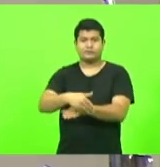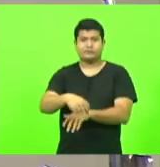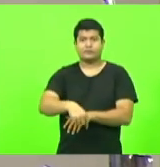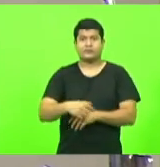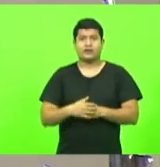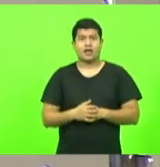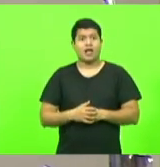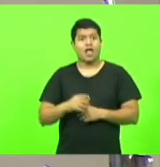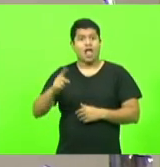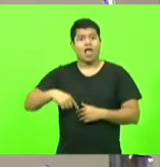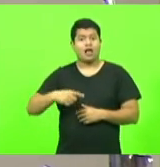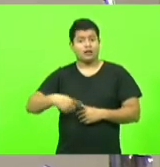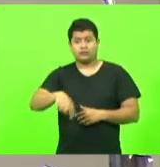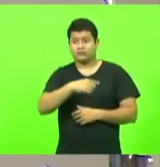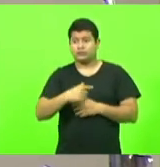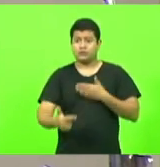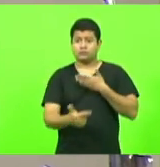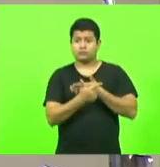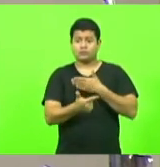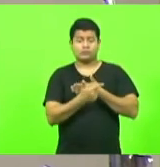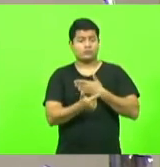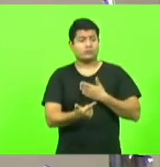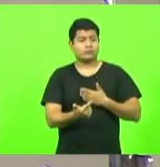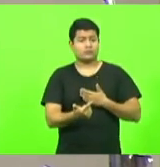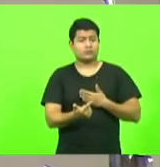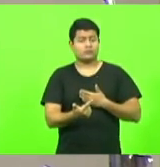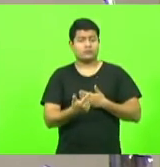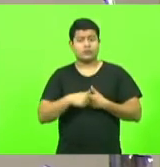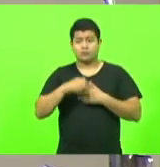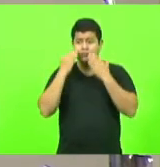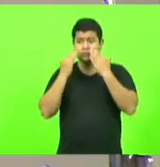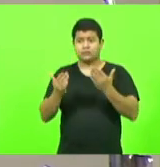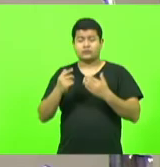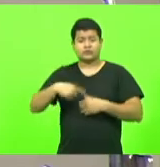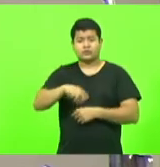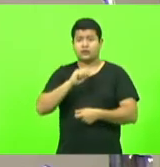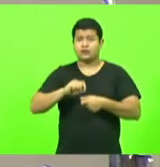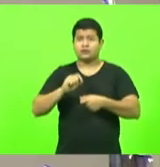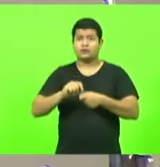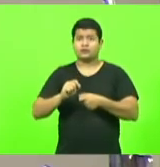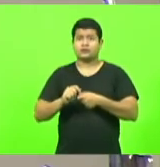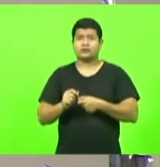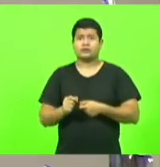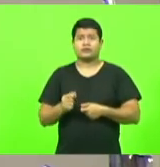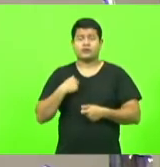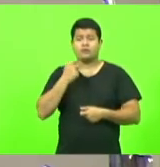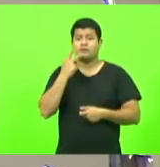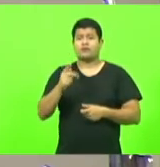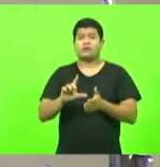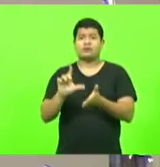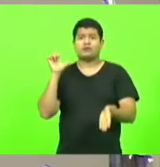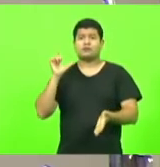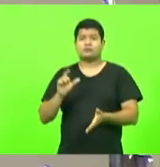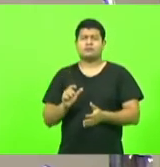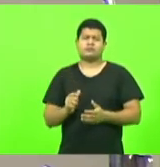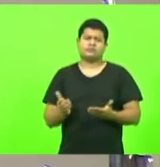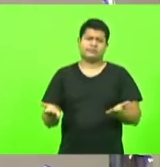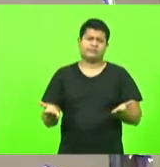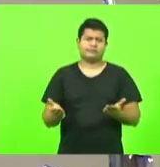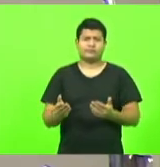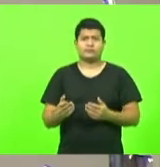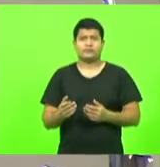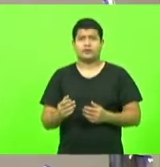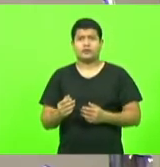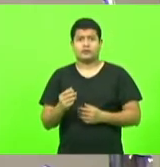deputados estarem mostrando o que a gente faz aqui e o que eu dizia anteriormente vocês podem estar imaginando 3,